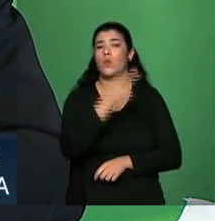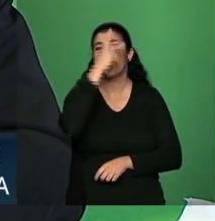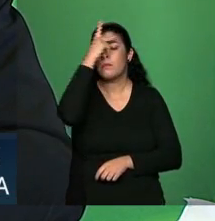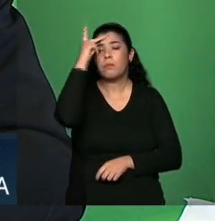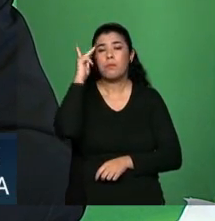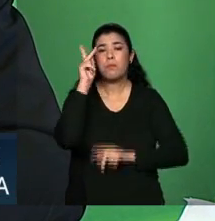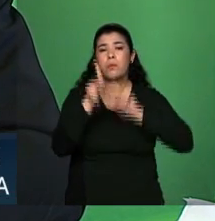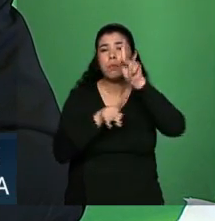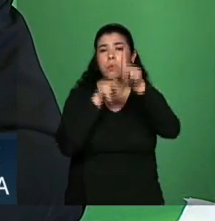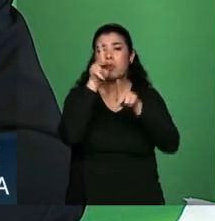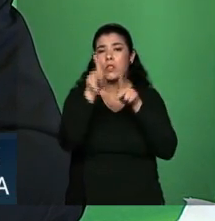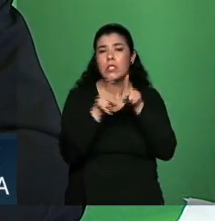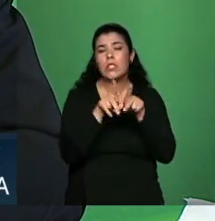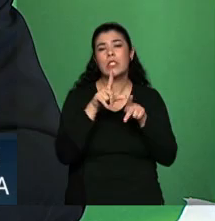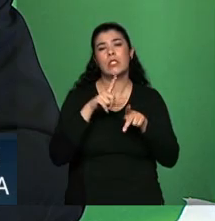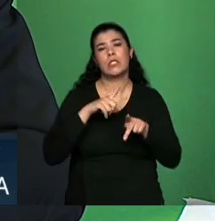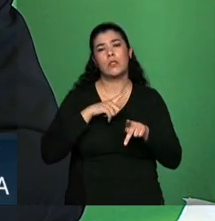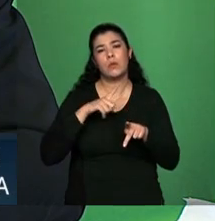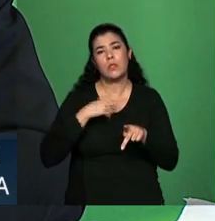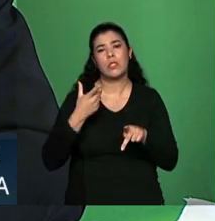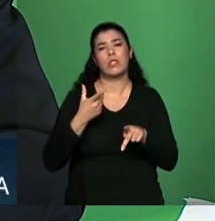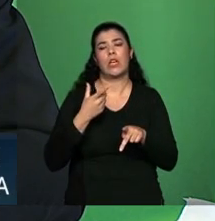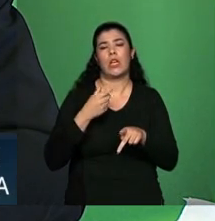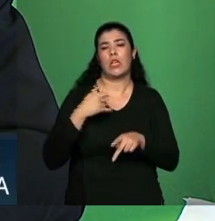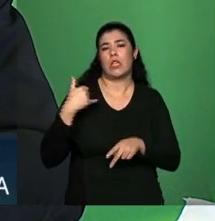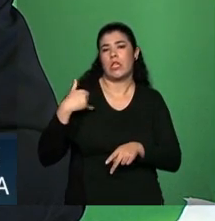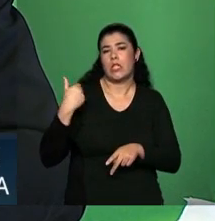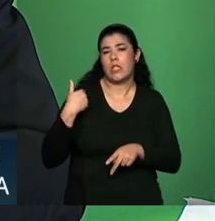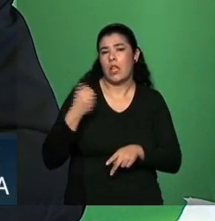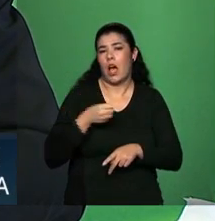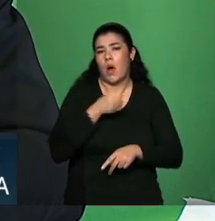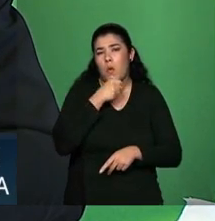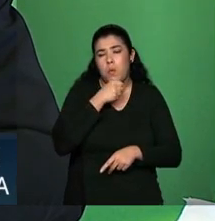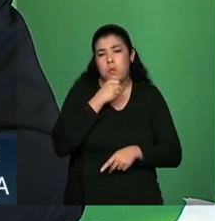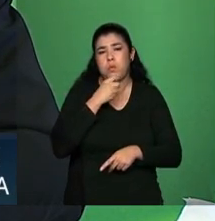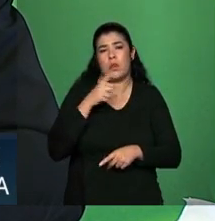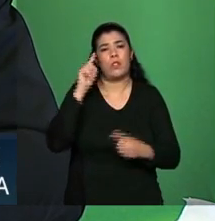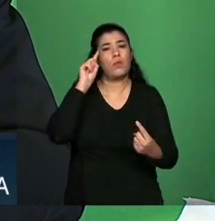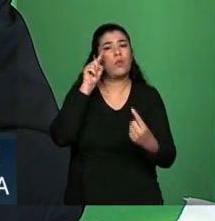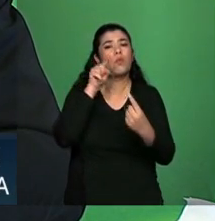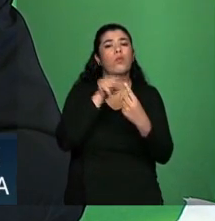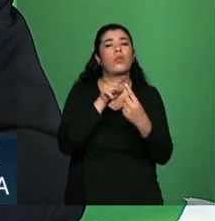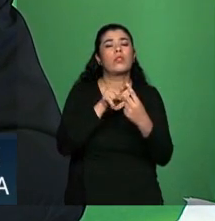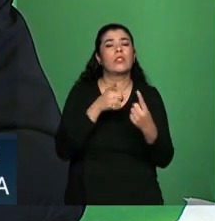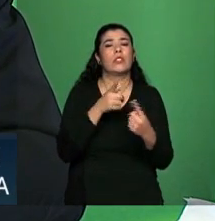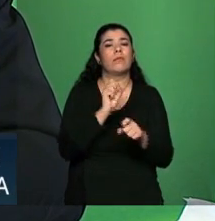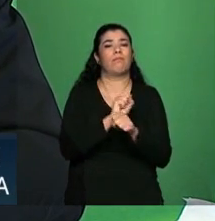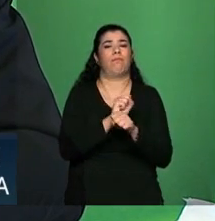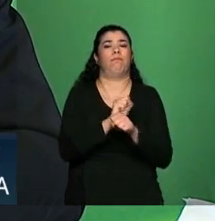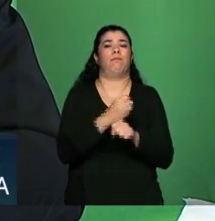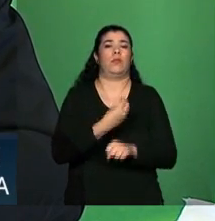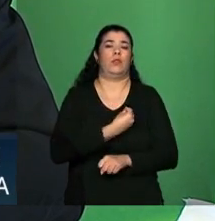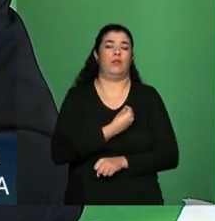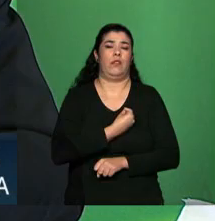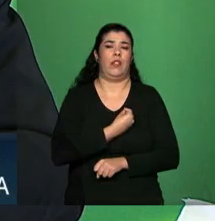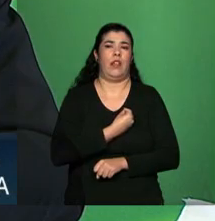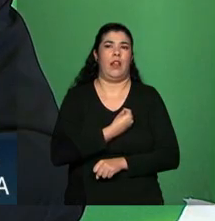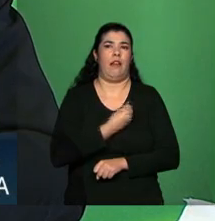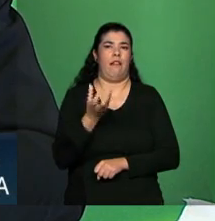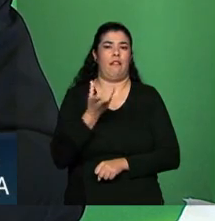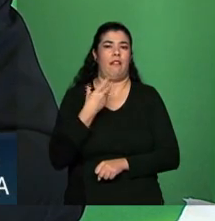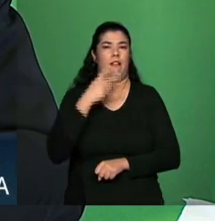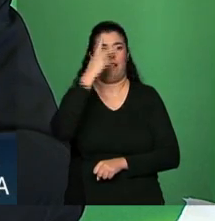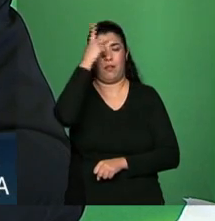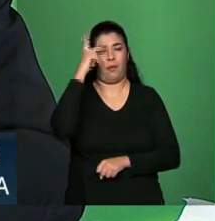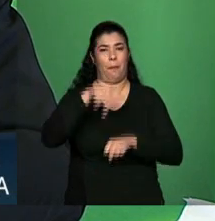alcançam idade mais alta, porque não é só o aumento da expectativa de vida, principalmente num país que nem o Brasil, não é só que a pessoa vive muito